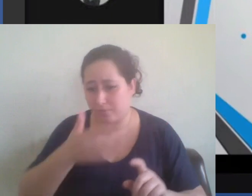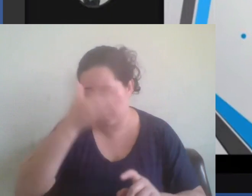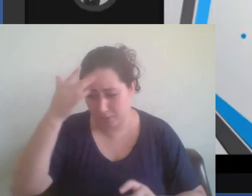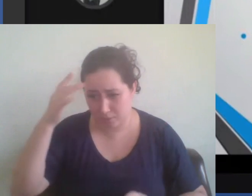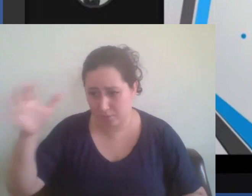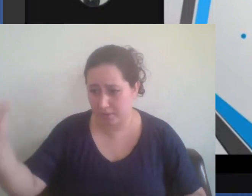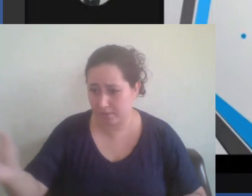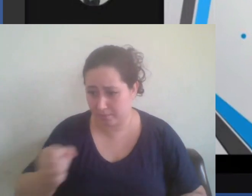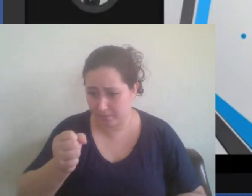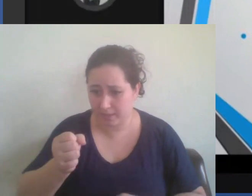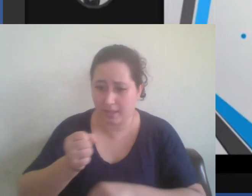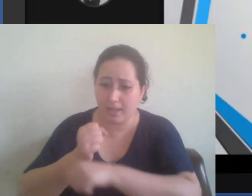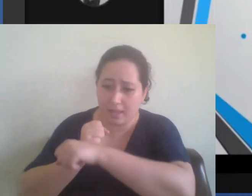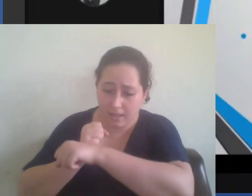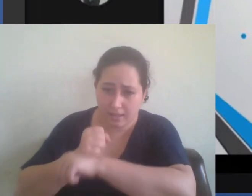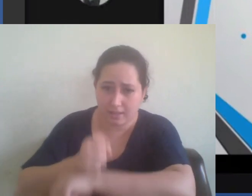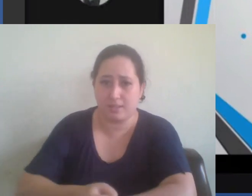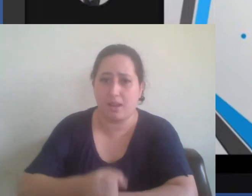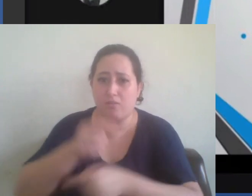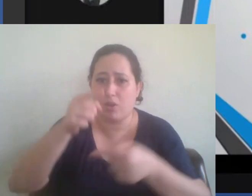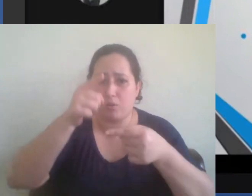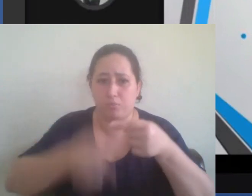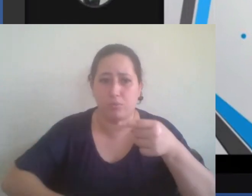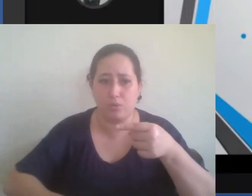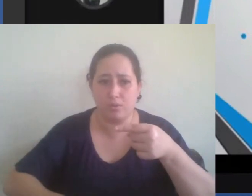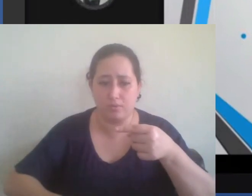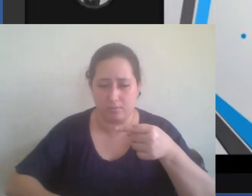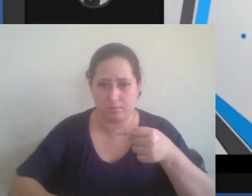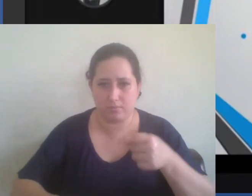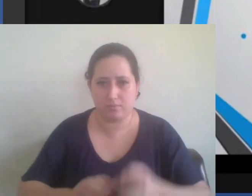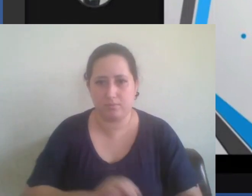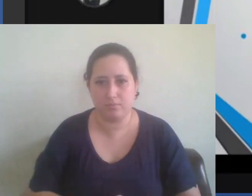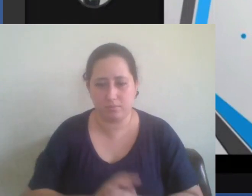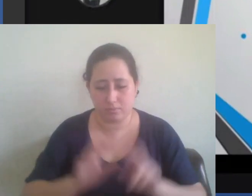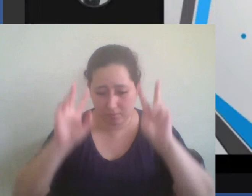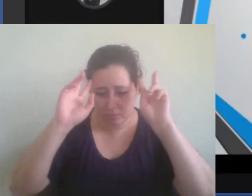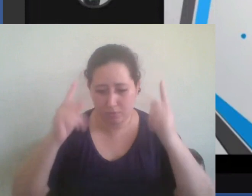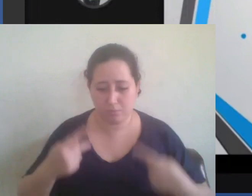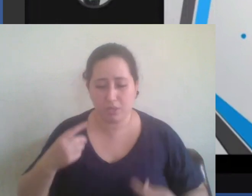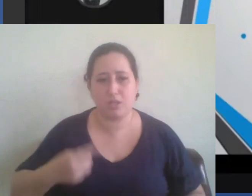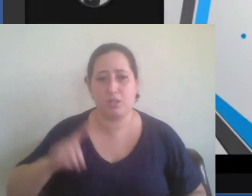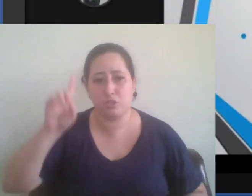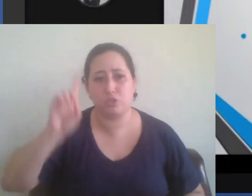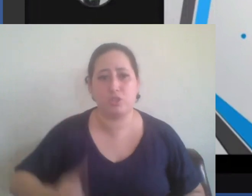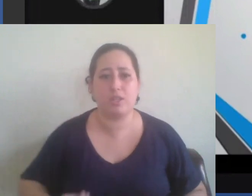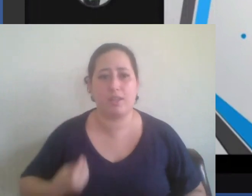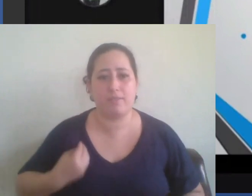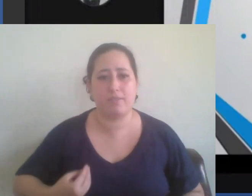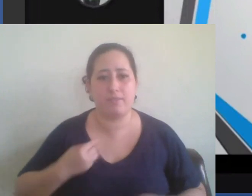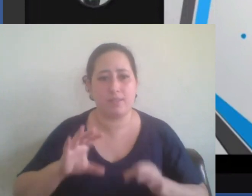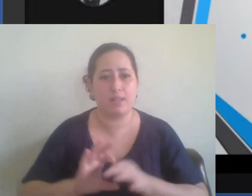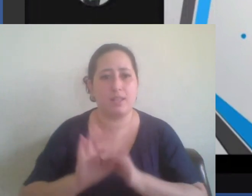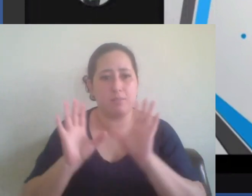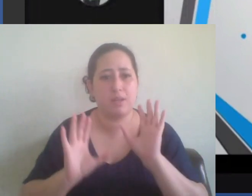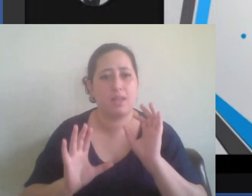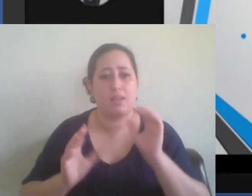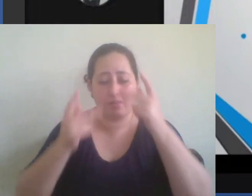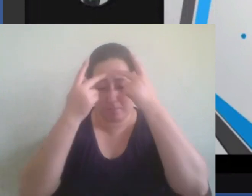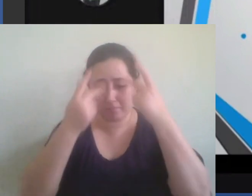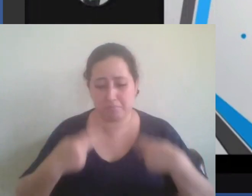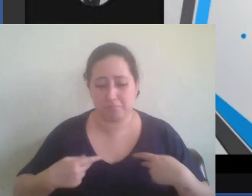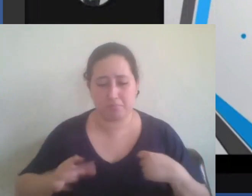serão proibidos todo ser humano tem direito à vida à liberdade e à segurança pessoal